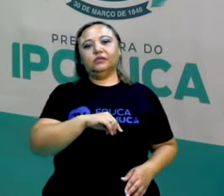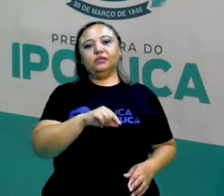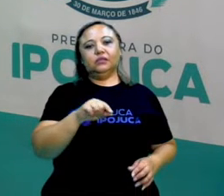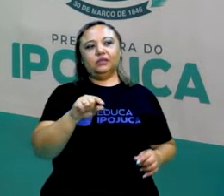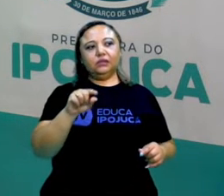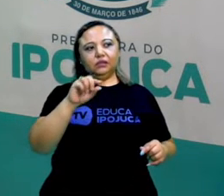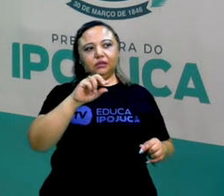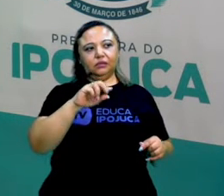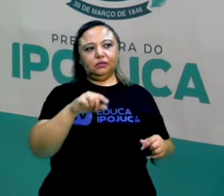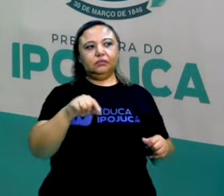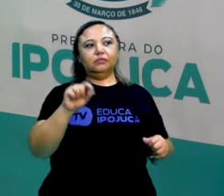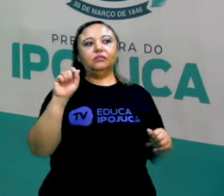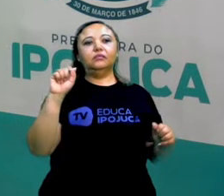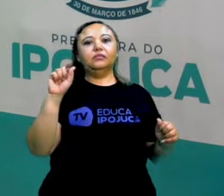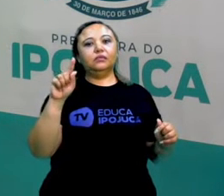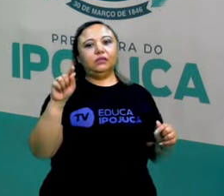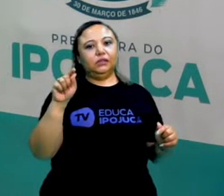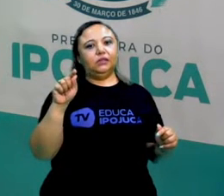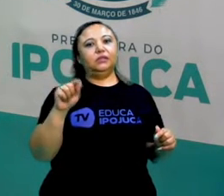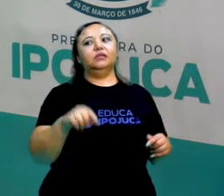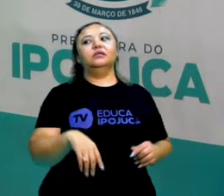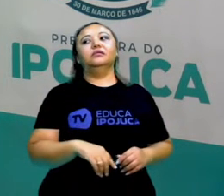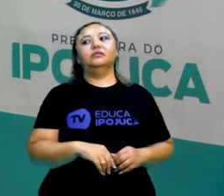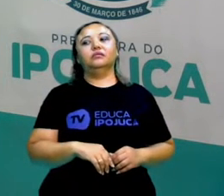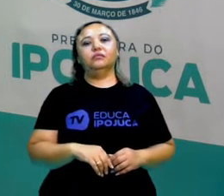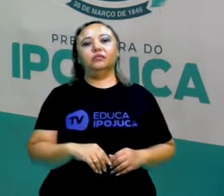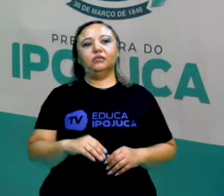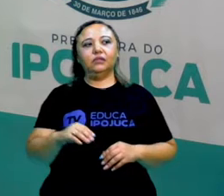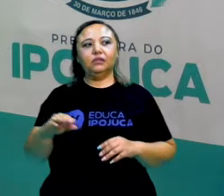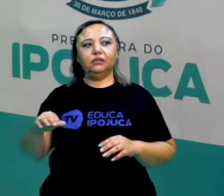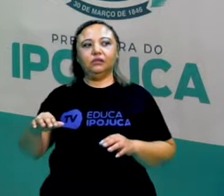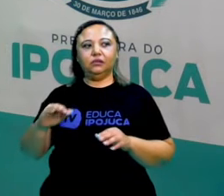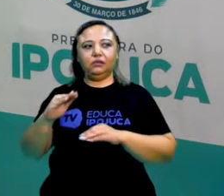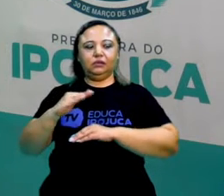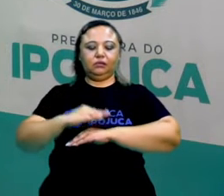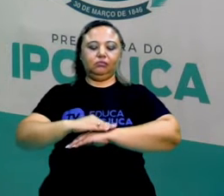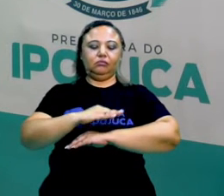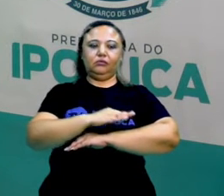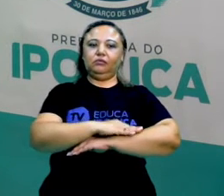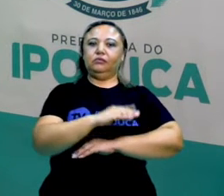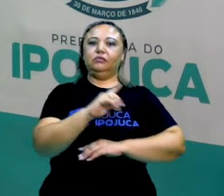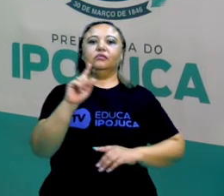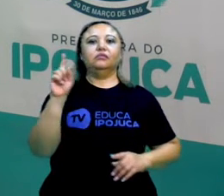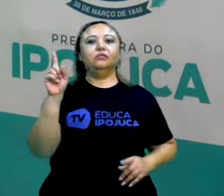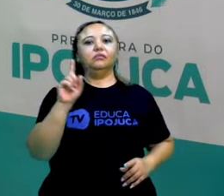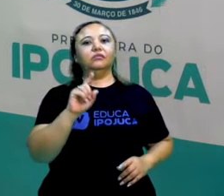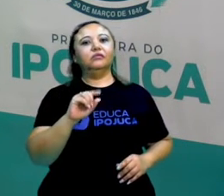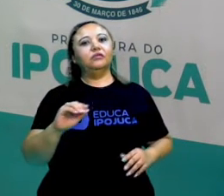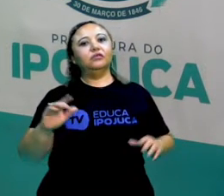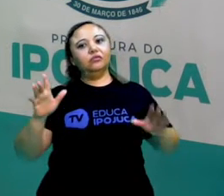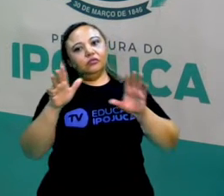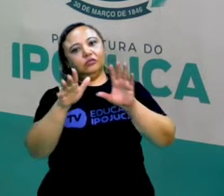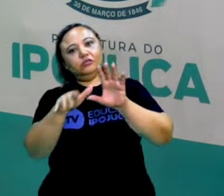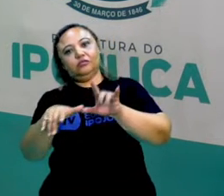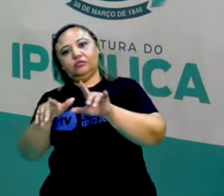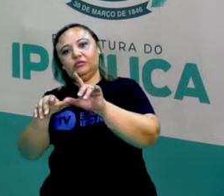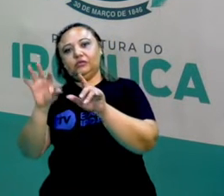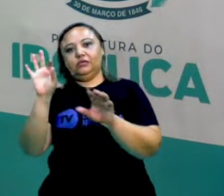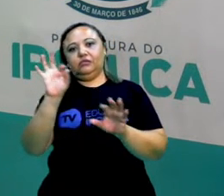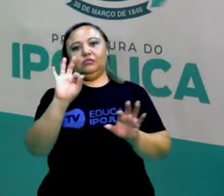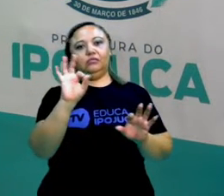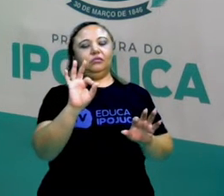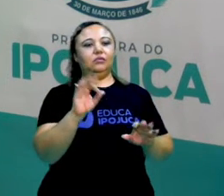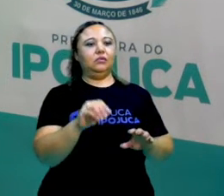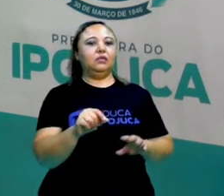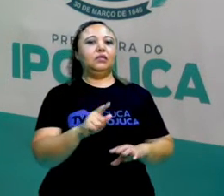quando teve a moral, foi assim, sapo não voa, derrubou, e moral da história, é por isso que o